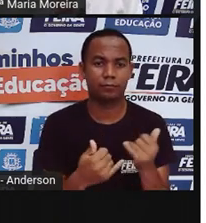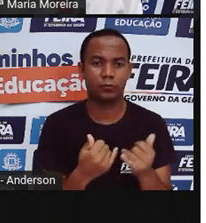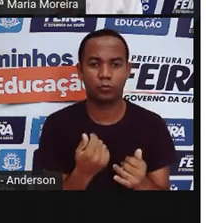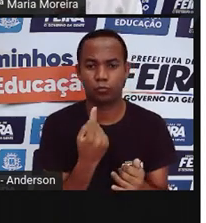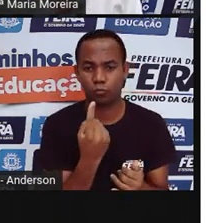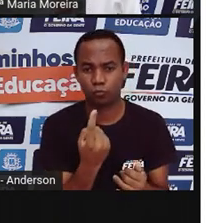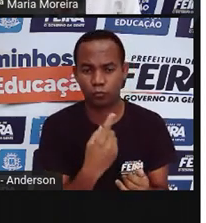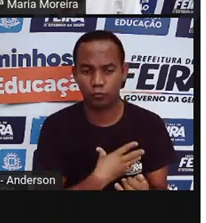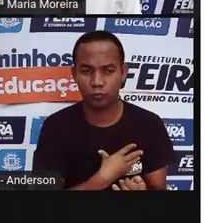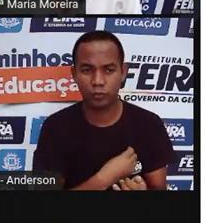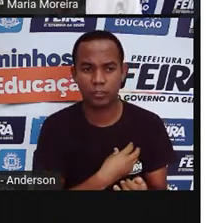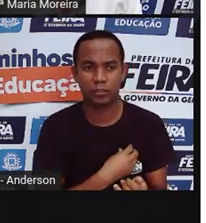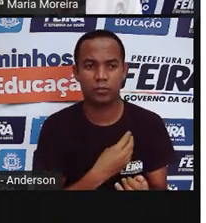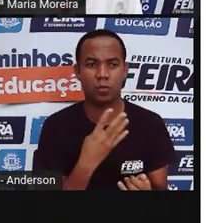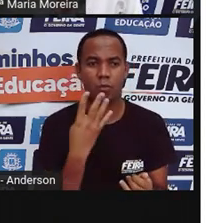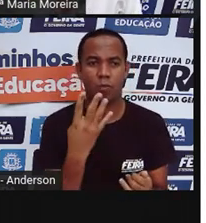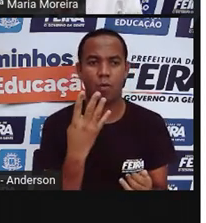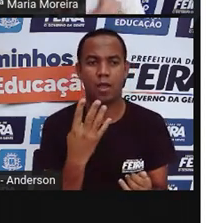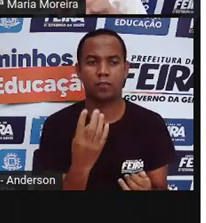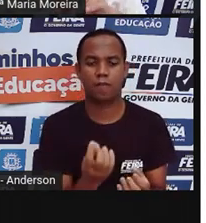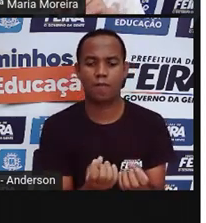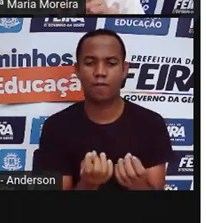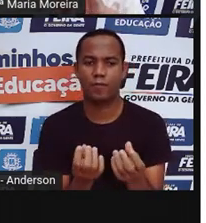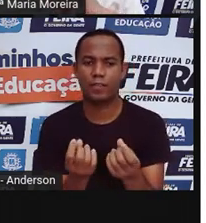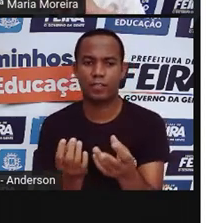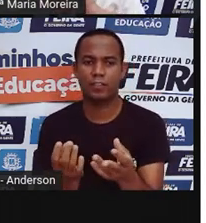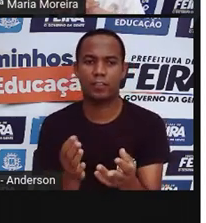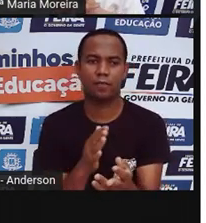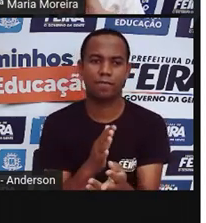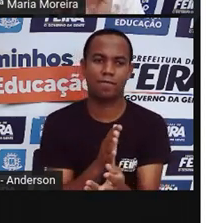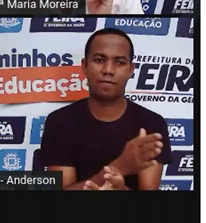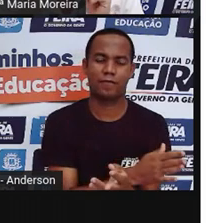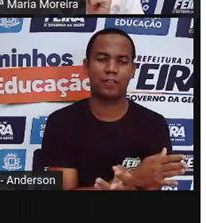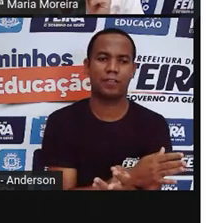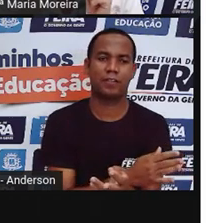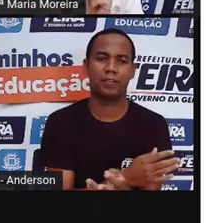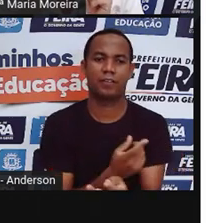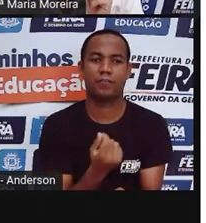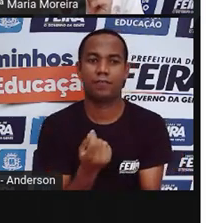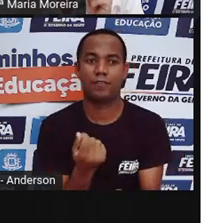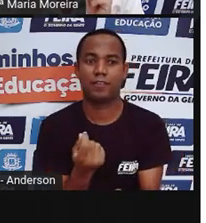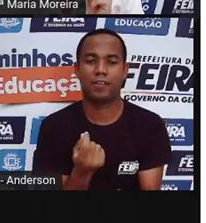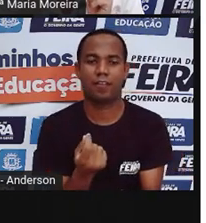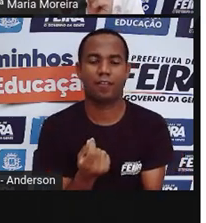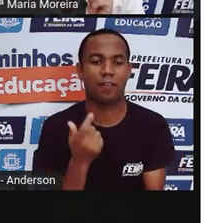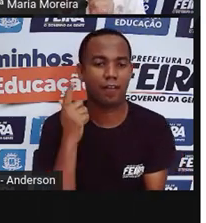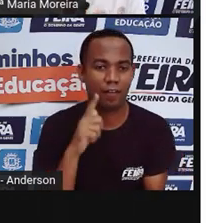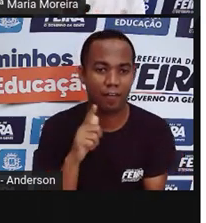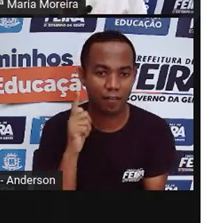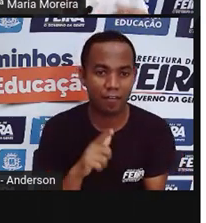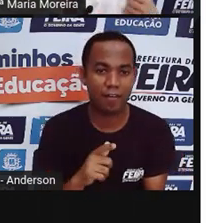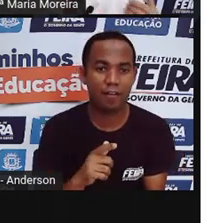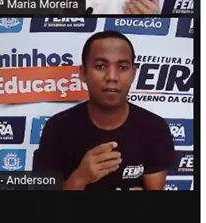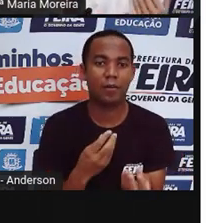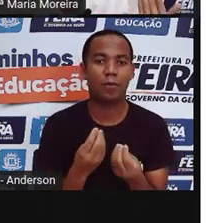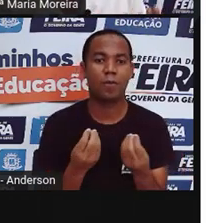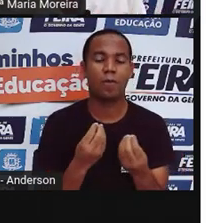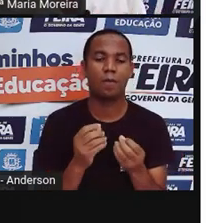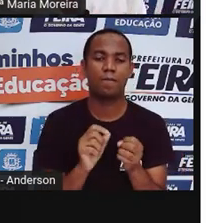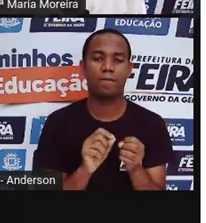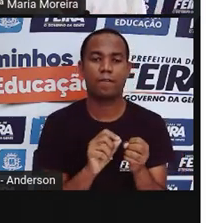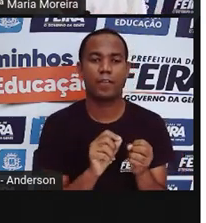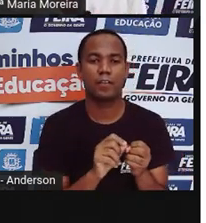só um para o meu filho eu fizer quatro eu posso deixar um para meu filho e vender três e ganhar esse dinheiro. Bom, tais